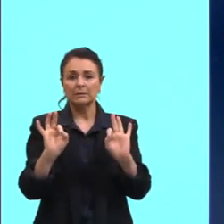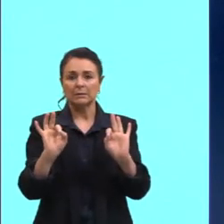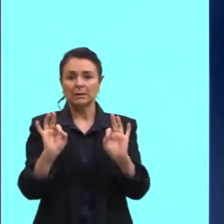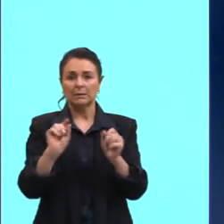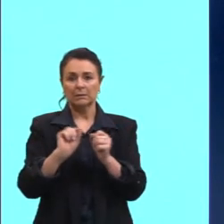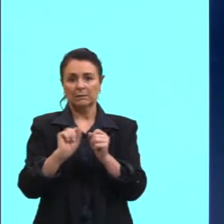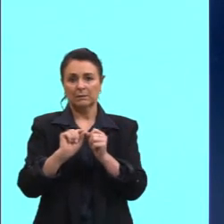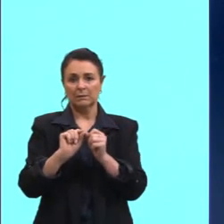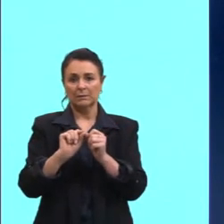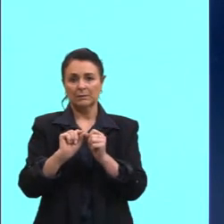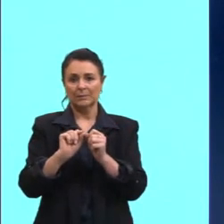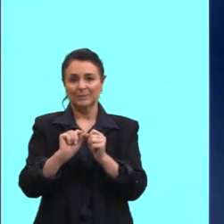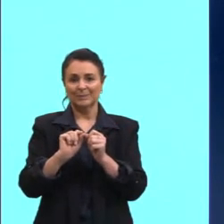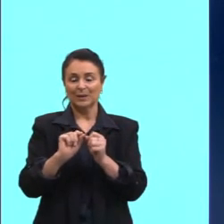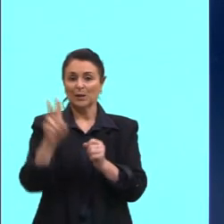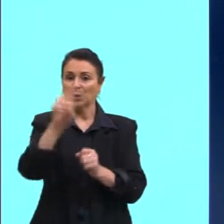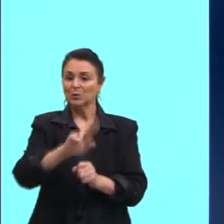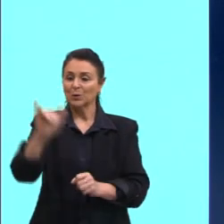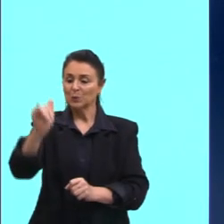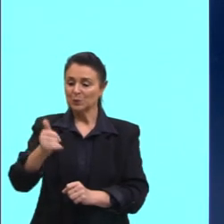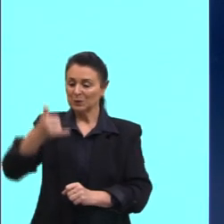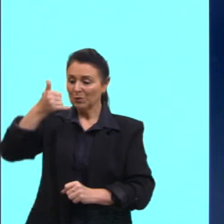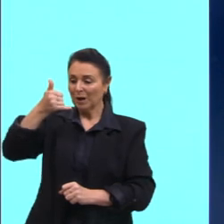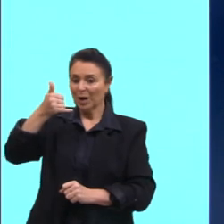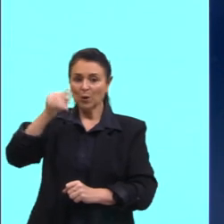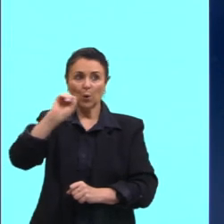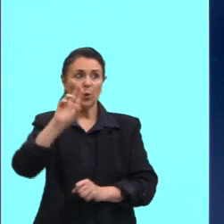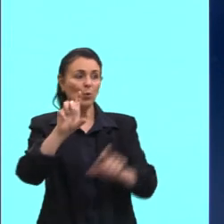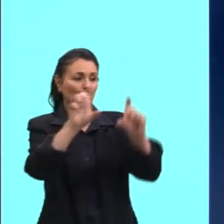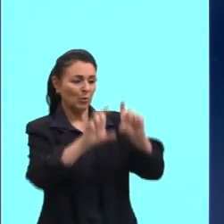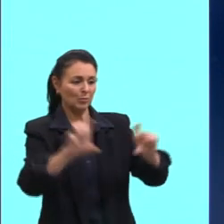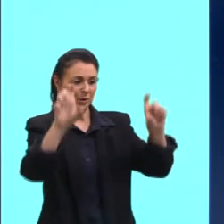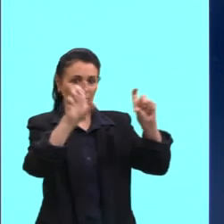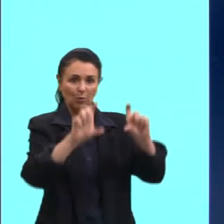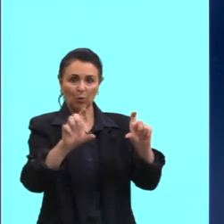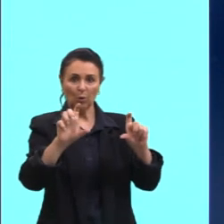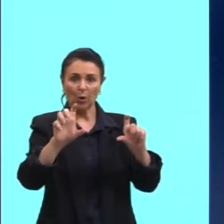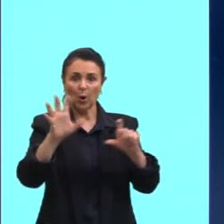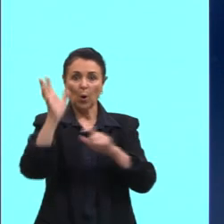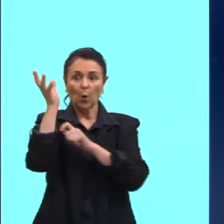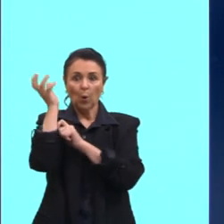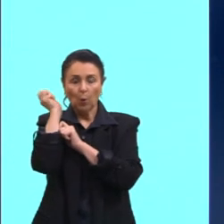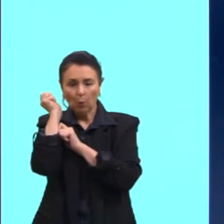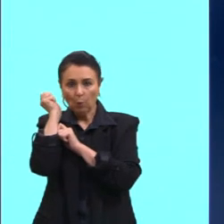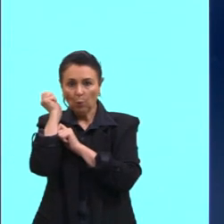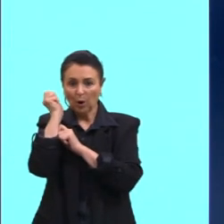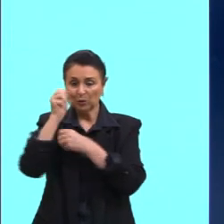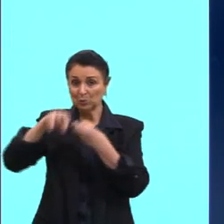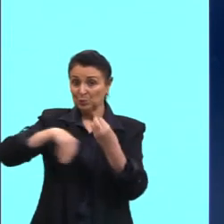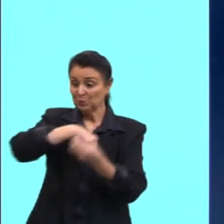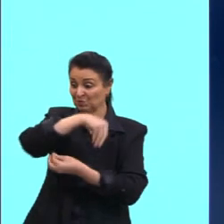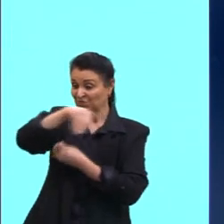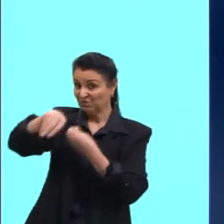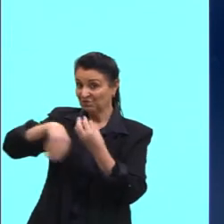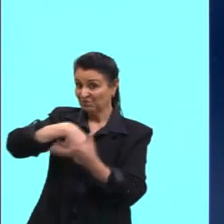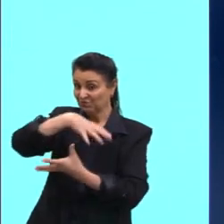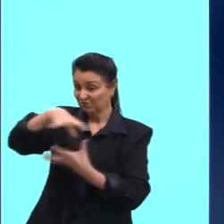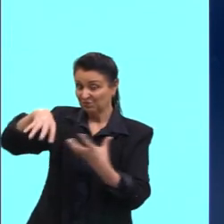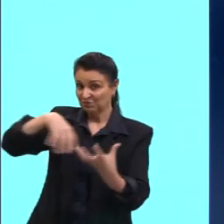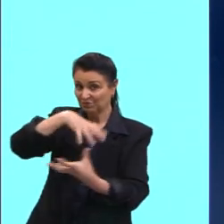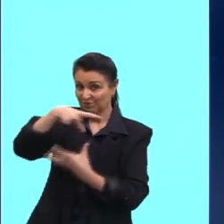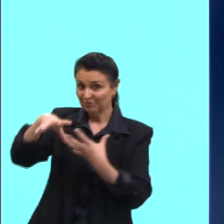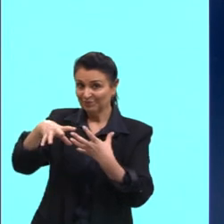um celular na mão ou algo assim, o quarto está todo bagunçado, o descaso, com isso. Então, ele está